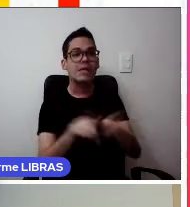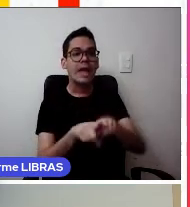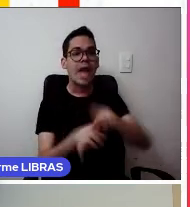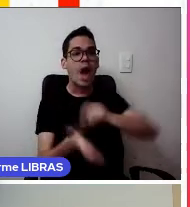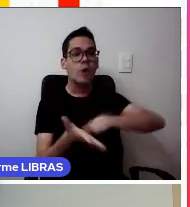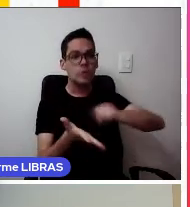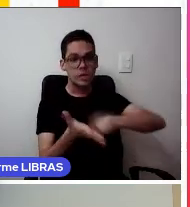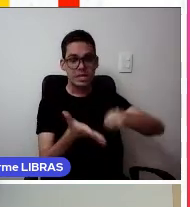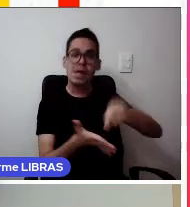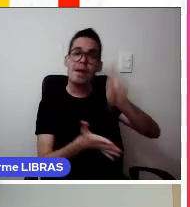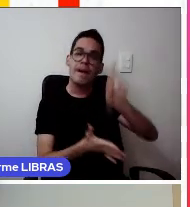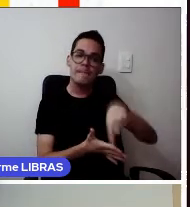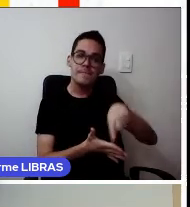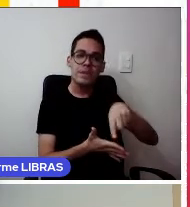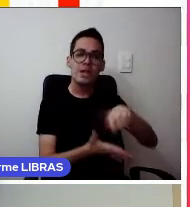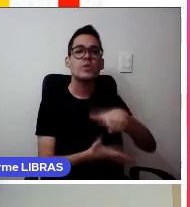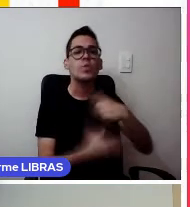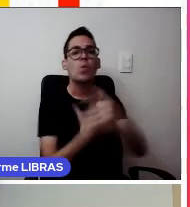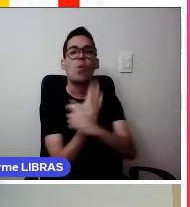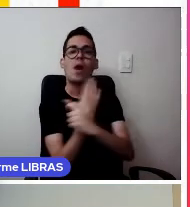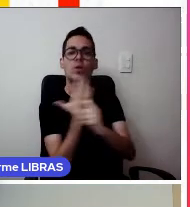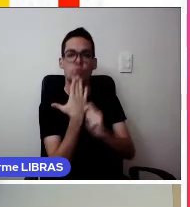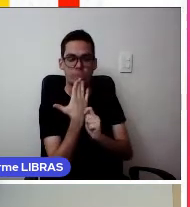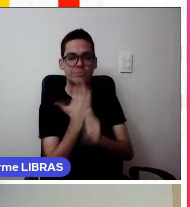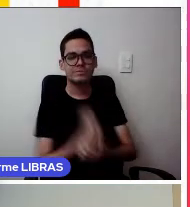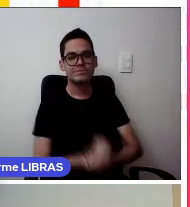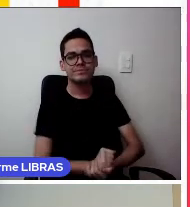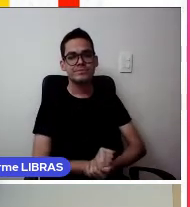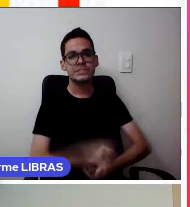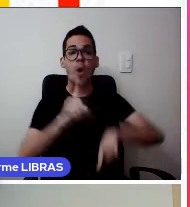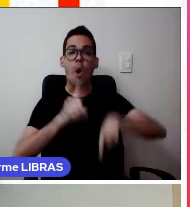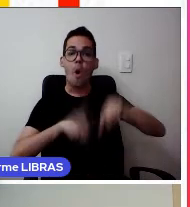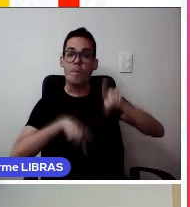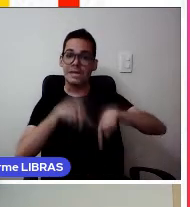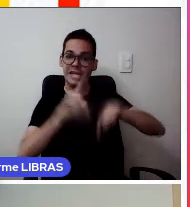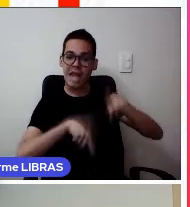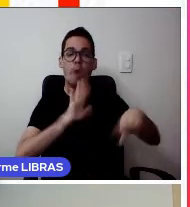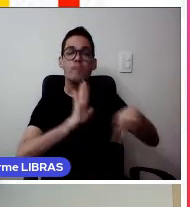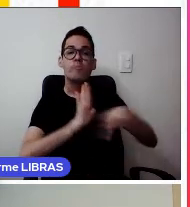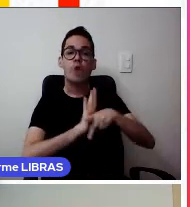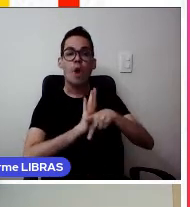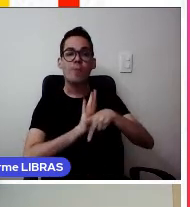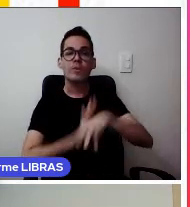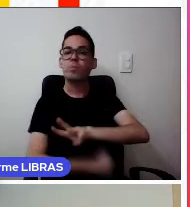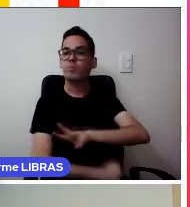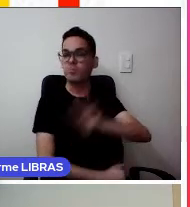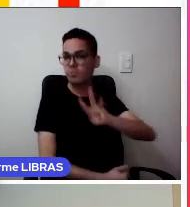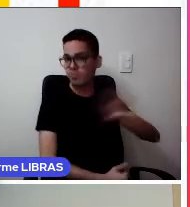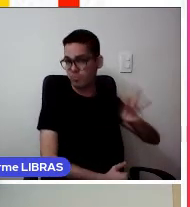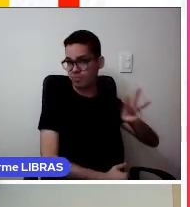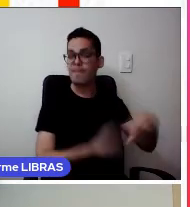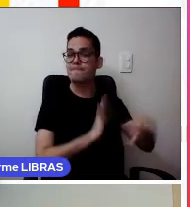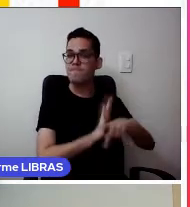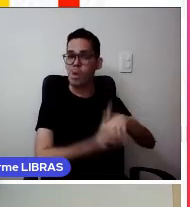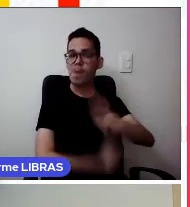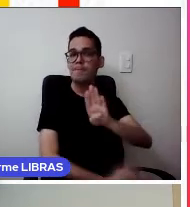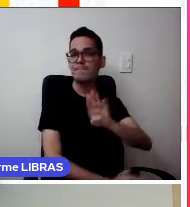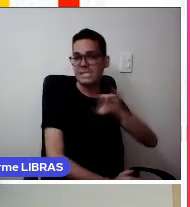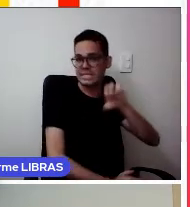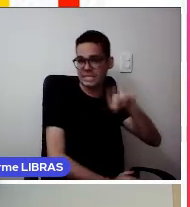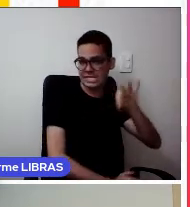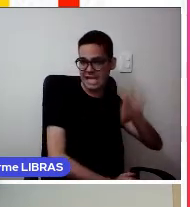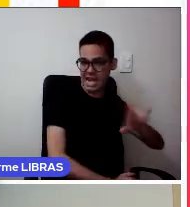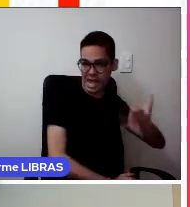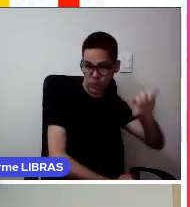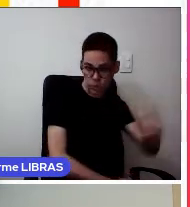autora ou autor. O material disponibilizado no portal do Bicentenário é de acesso livre e gratuito. No